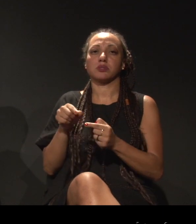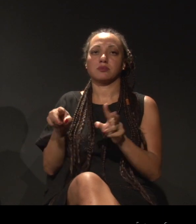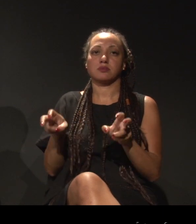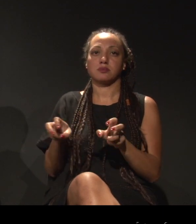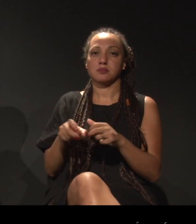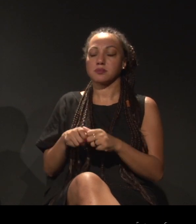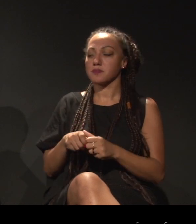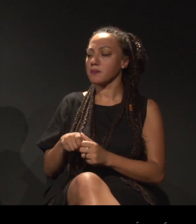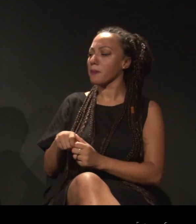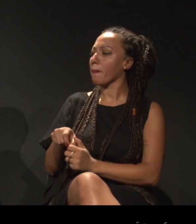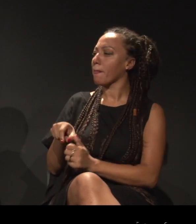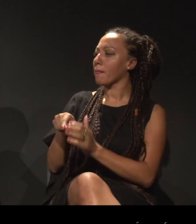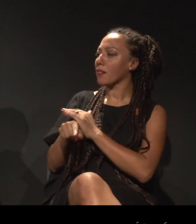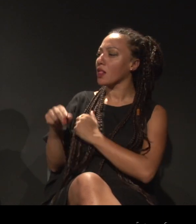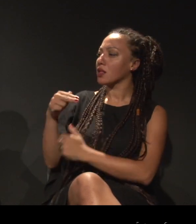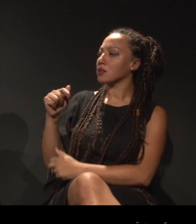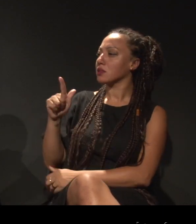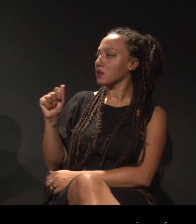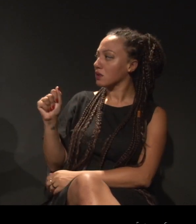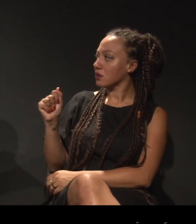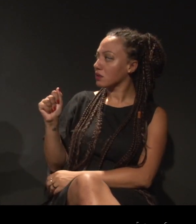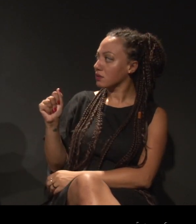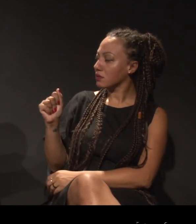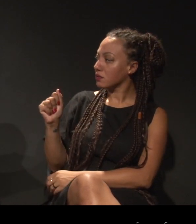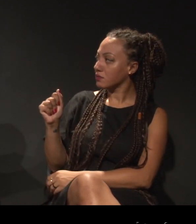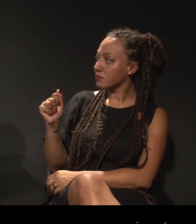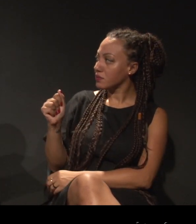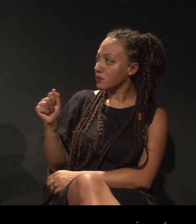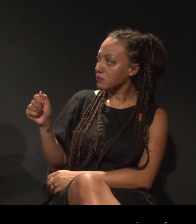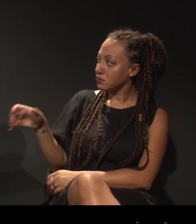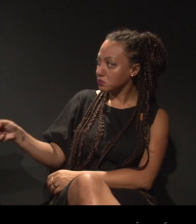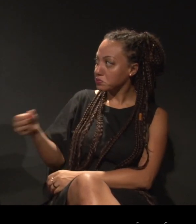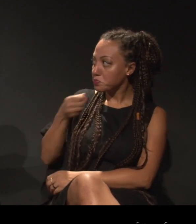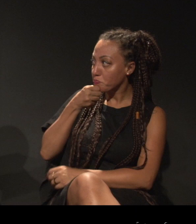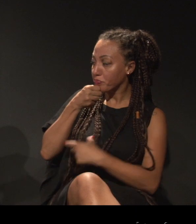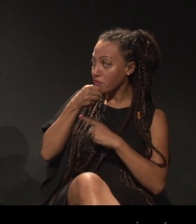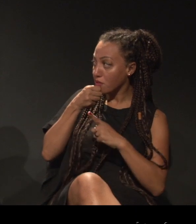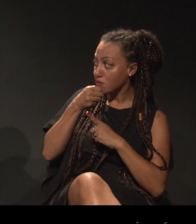Negra, você falou sobre... Oi? Aqui. Está com o microfone aí?